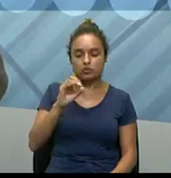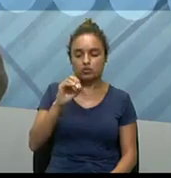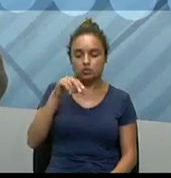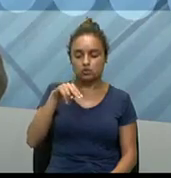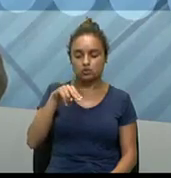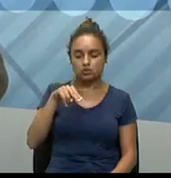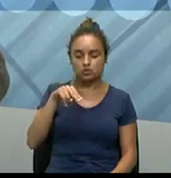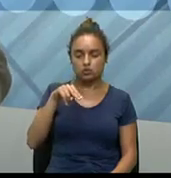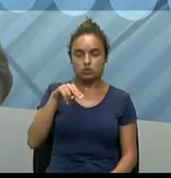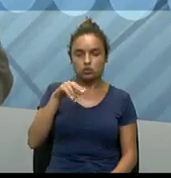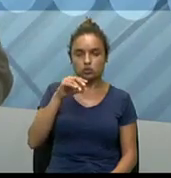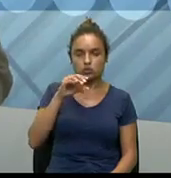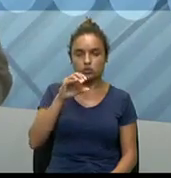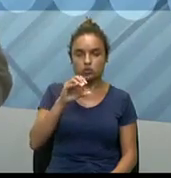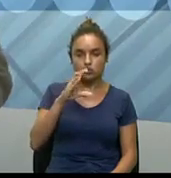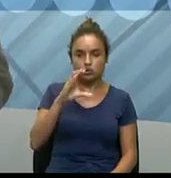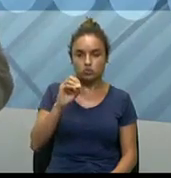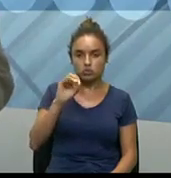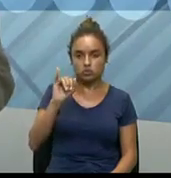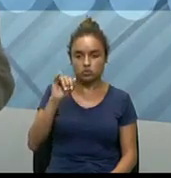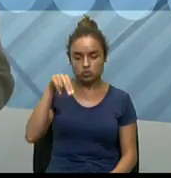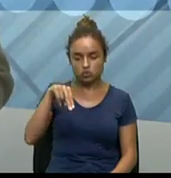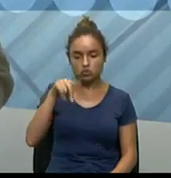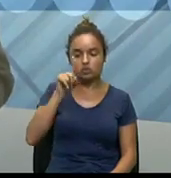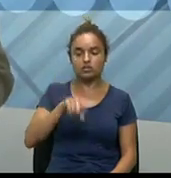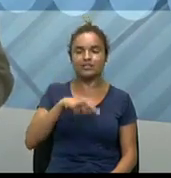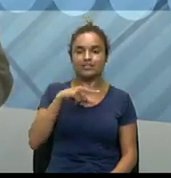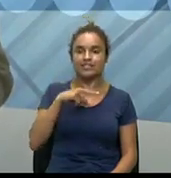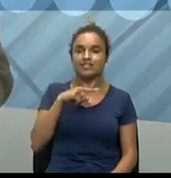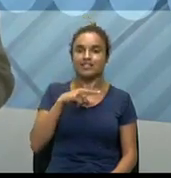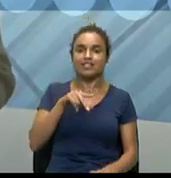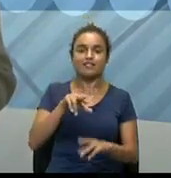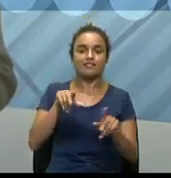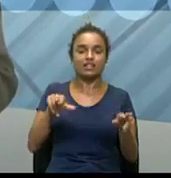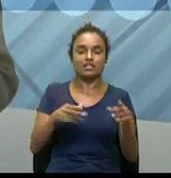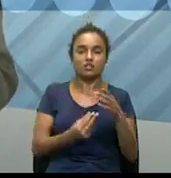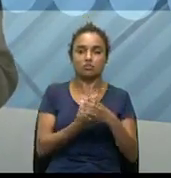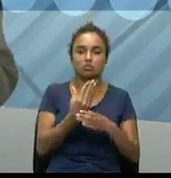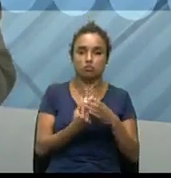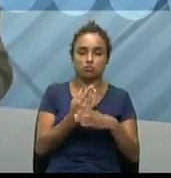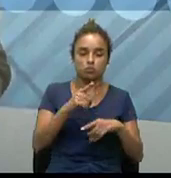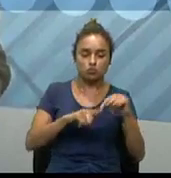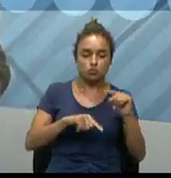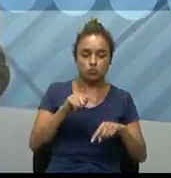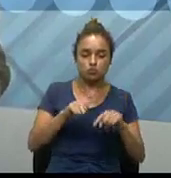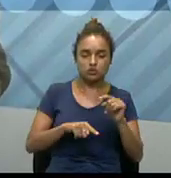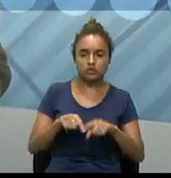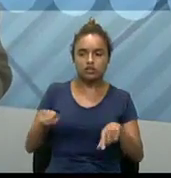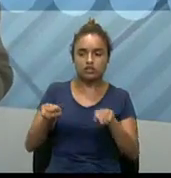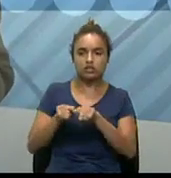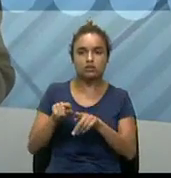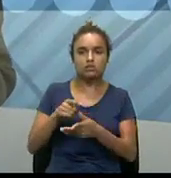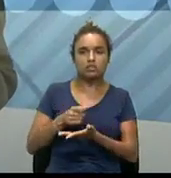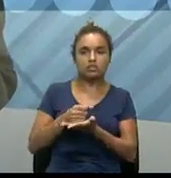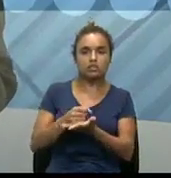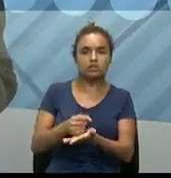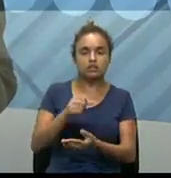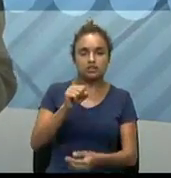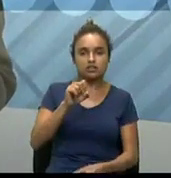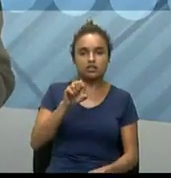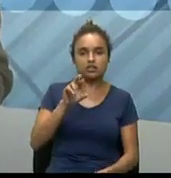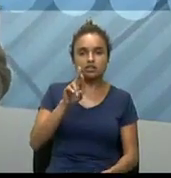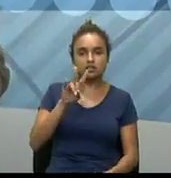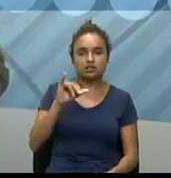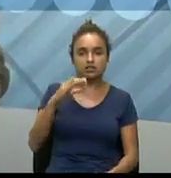Surgiram vários produtos e serviços. E aí, né? O que é uma bitcoin? Desse mundo